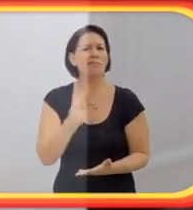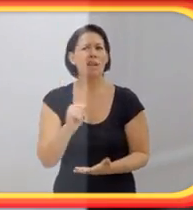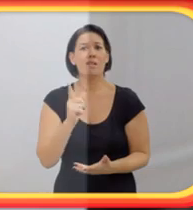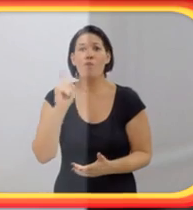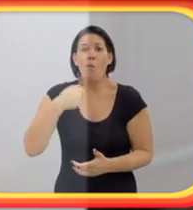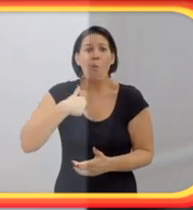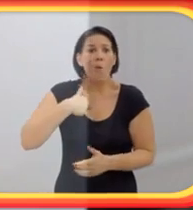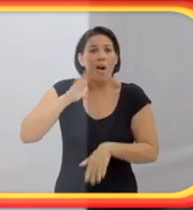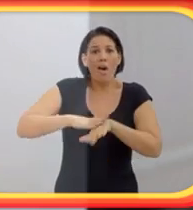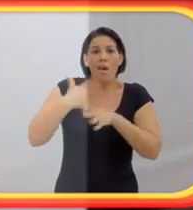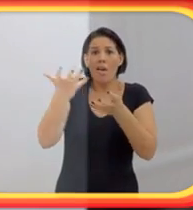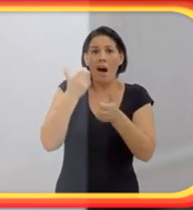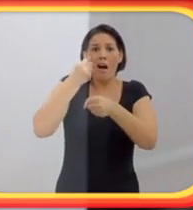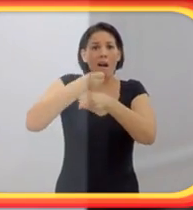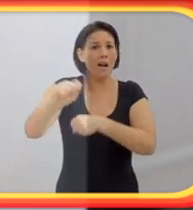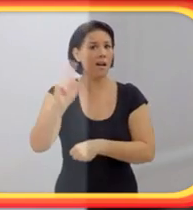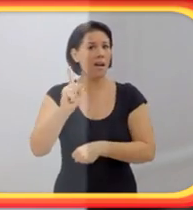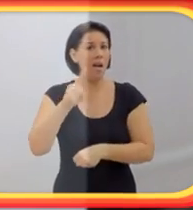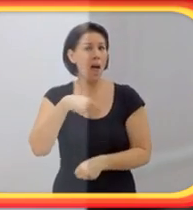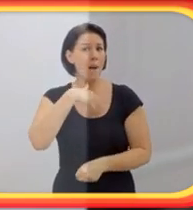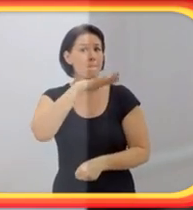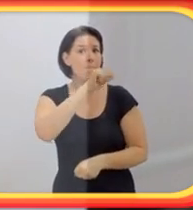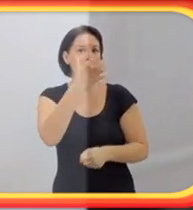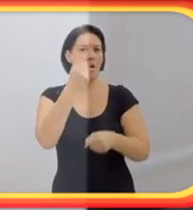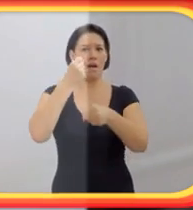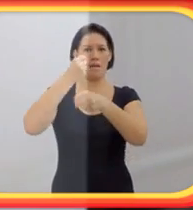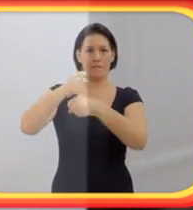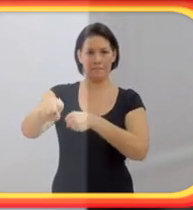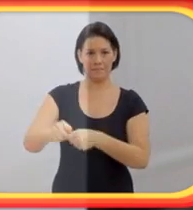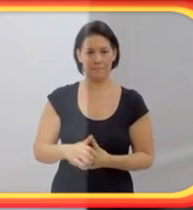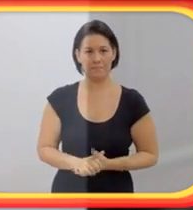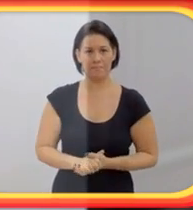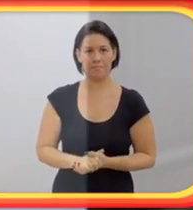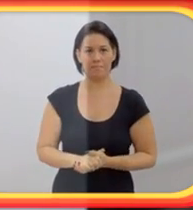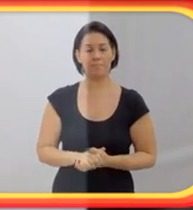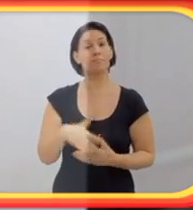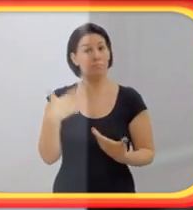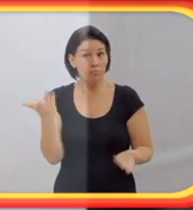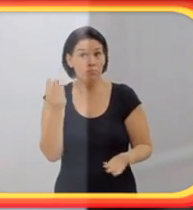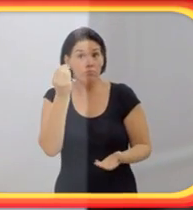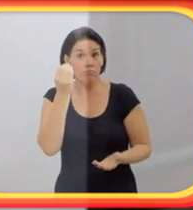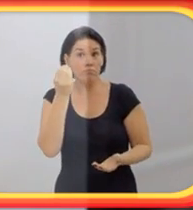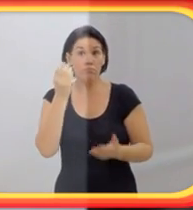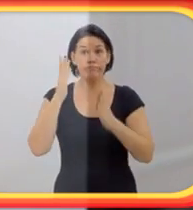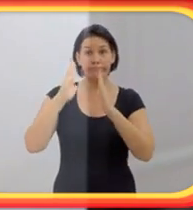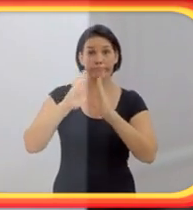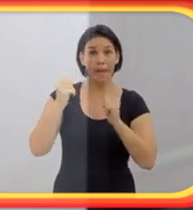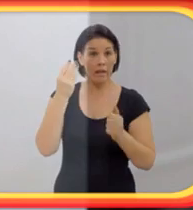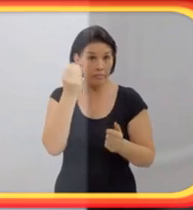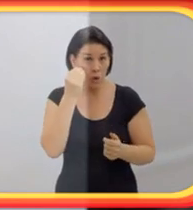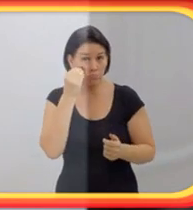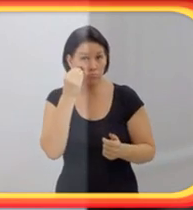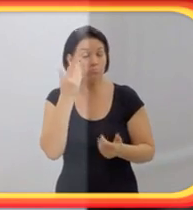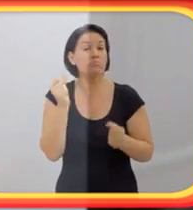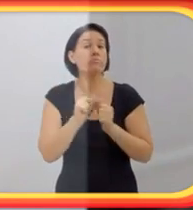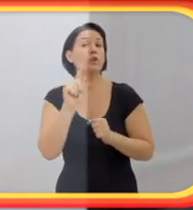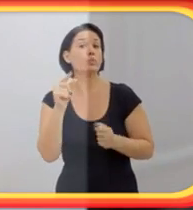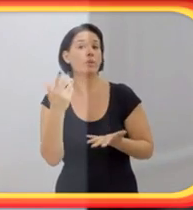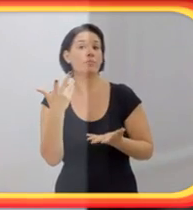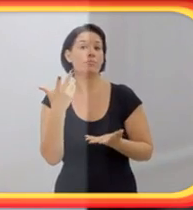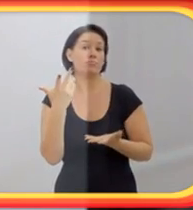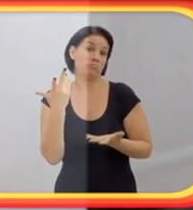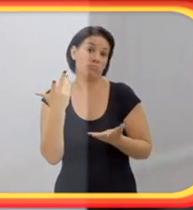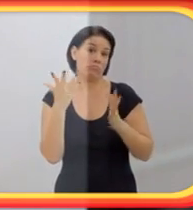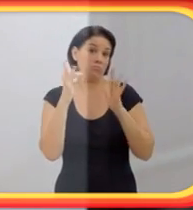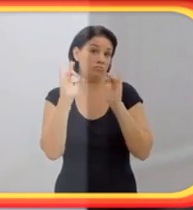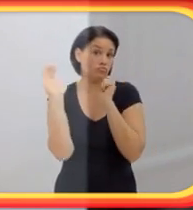Não sou eu que quero terminar o namoro. É a minha mãe. Ele disse, bom, então o que a gente vai fazer? Eu falei, vamos namorar